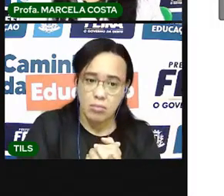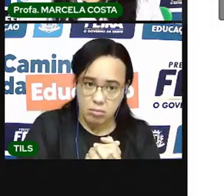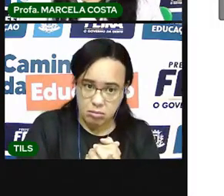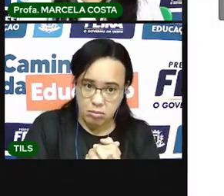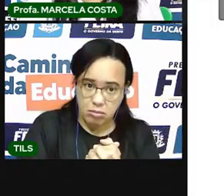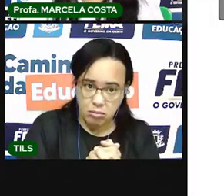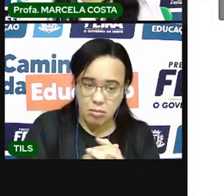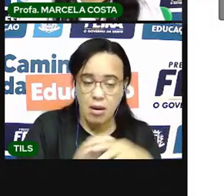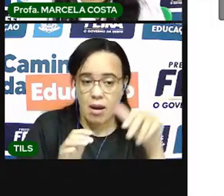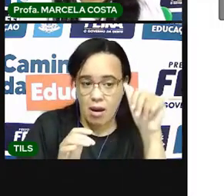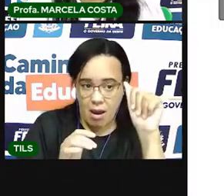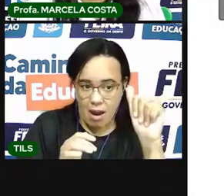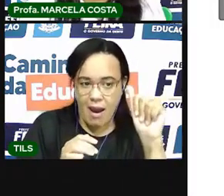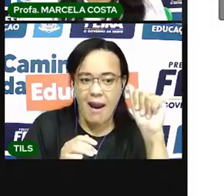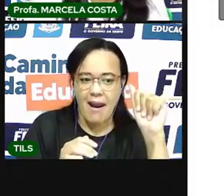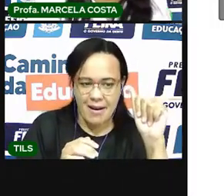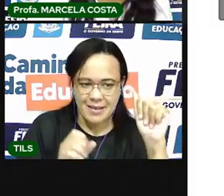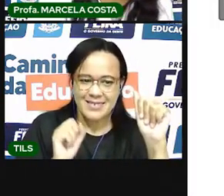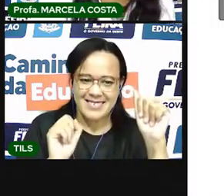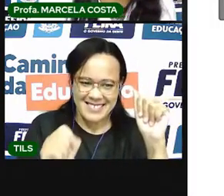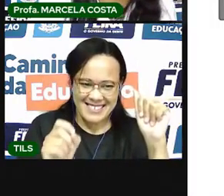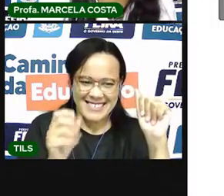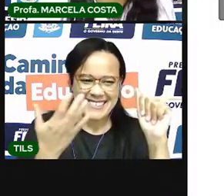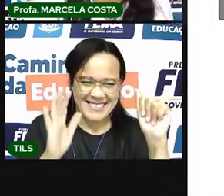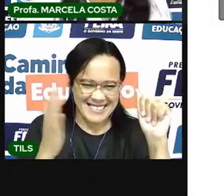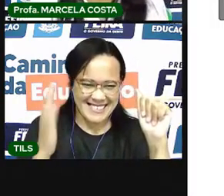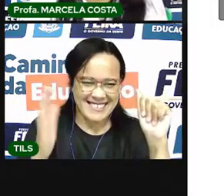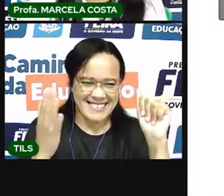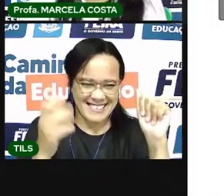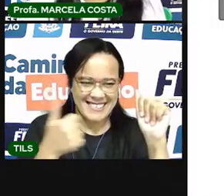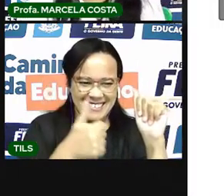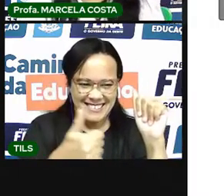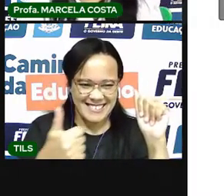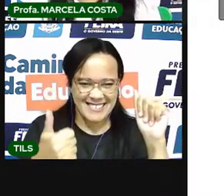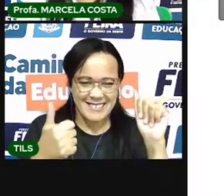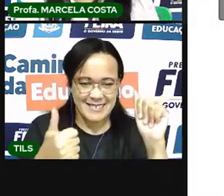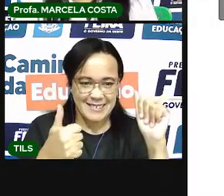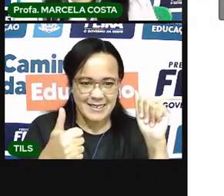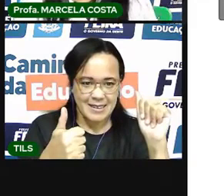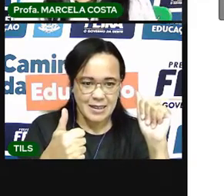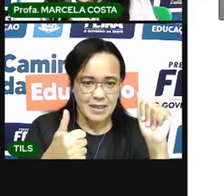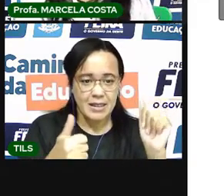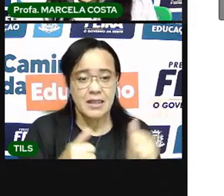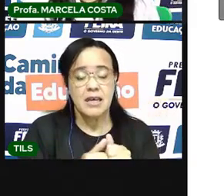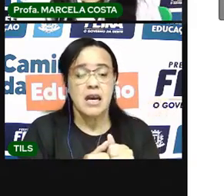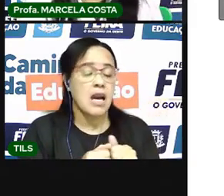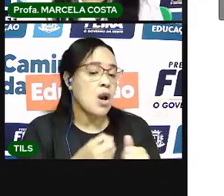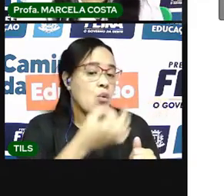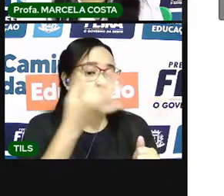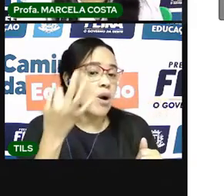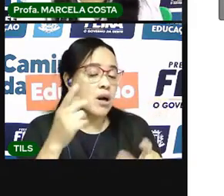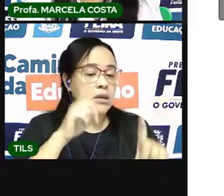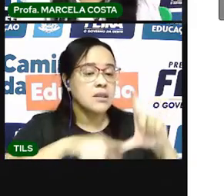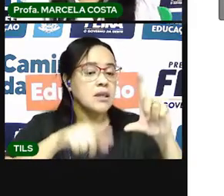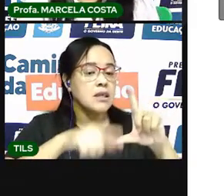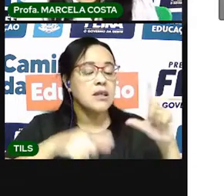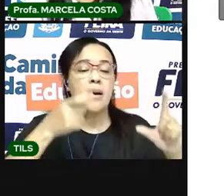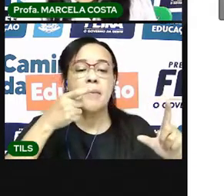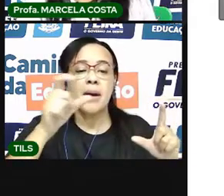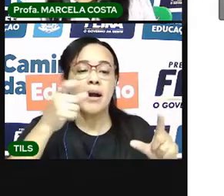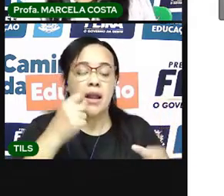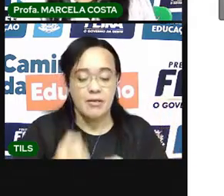É a letra A. Isso aí, garotada. Vamos contar quantas letras tem essa palavra?